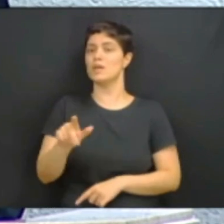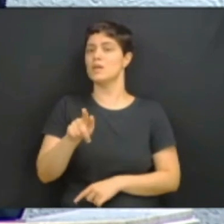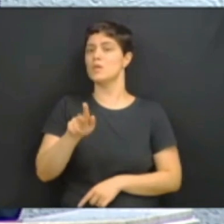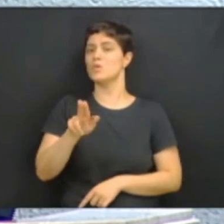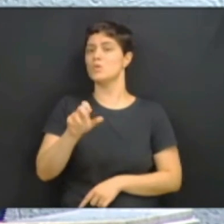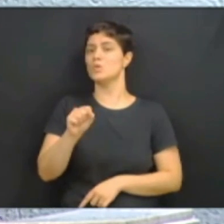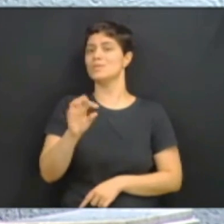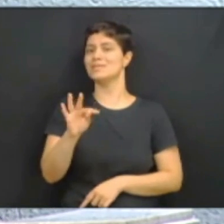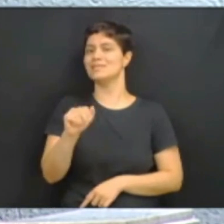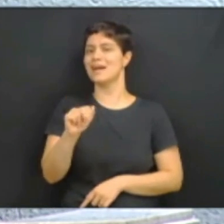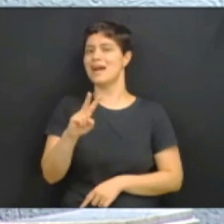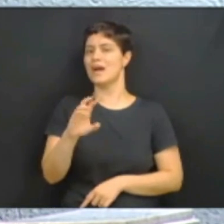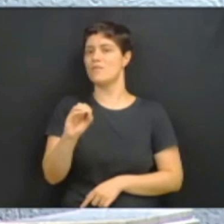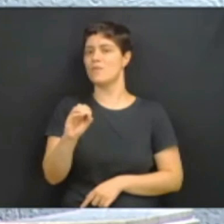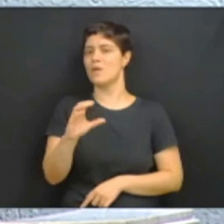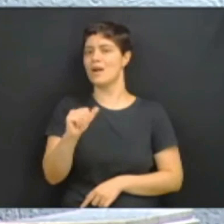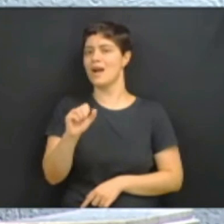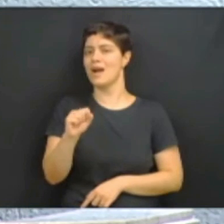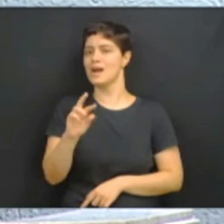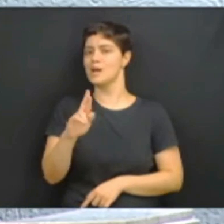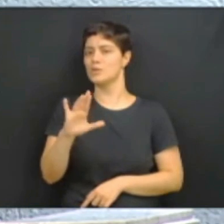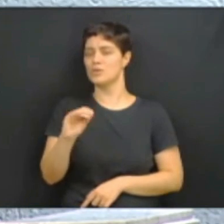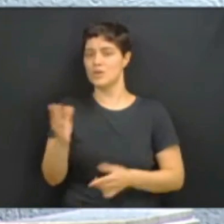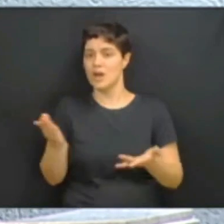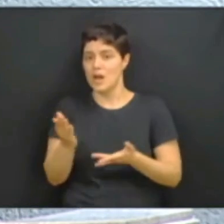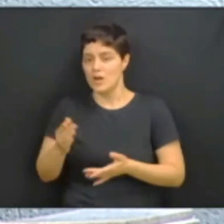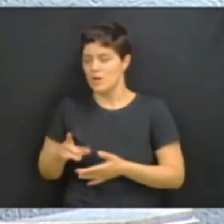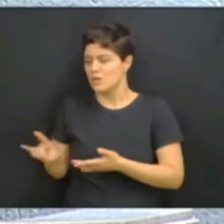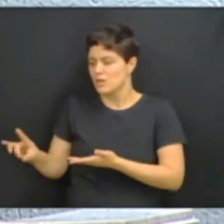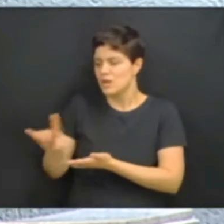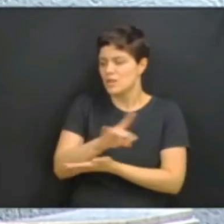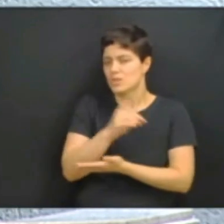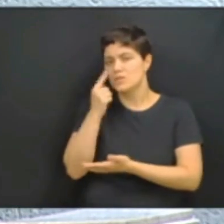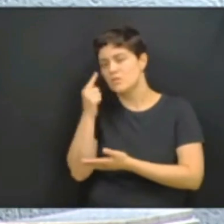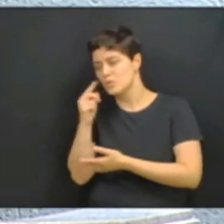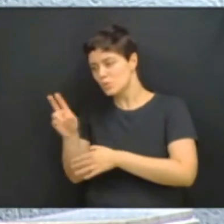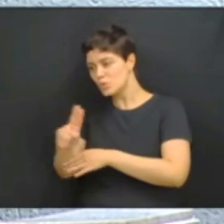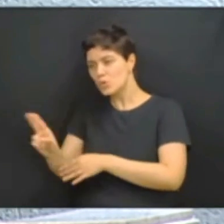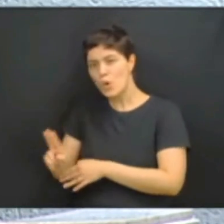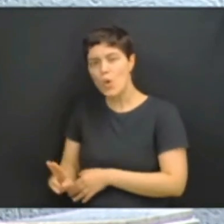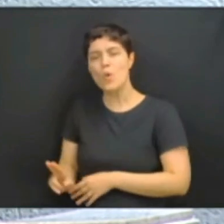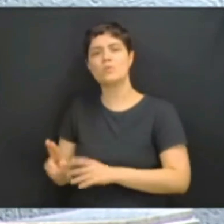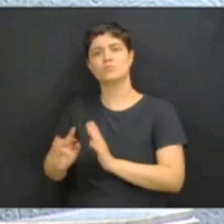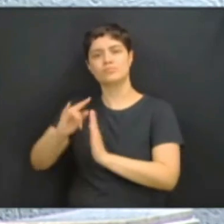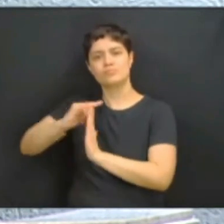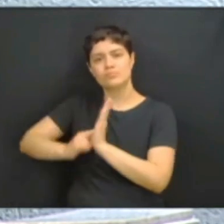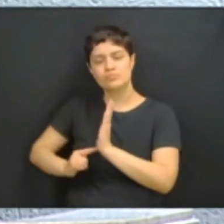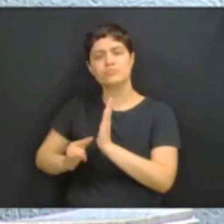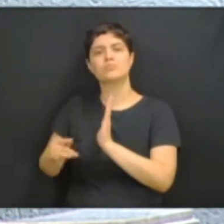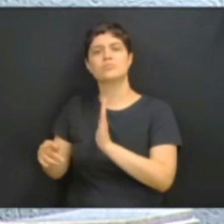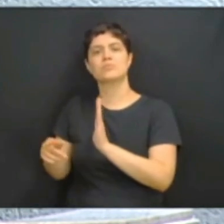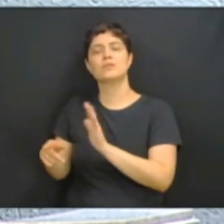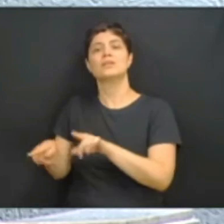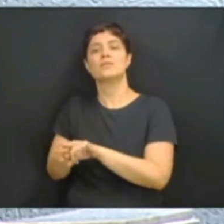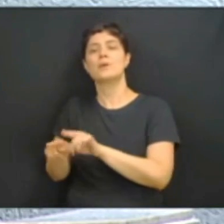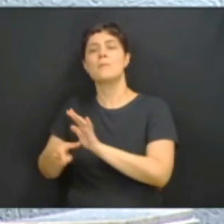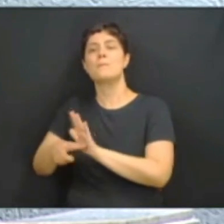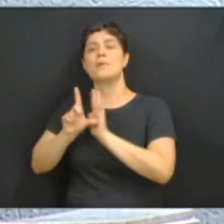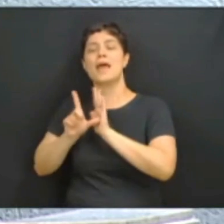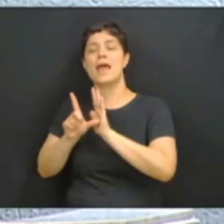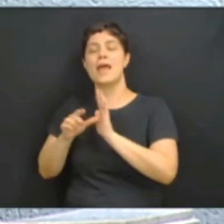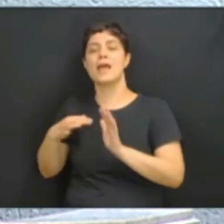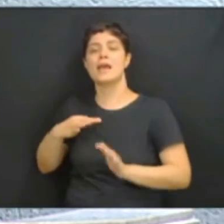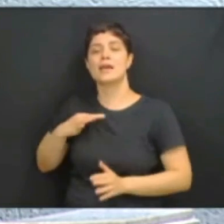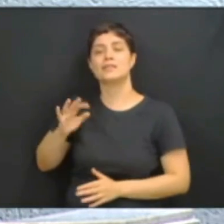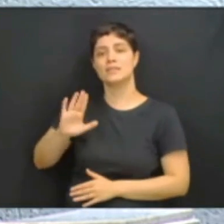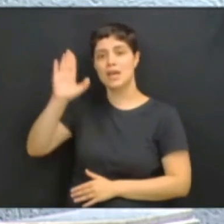construindo as nominatas das provisórias, as pré-candidaturas a prefeito, vice